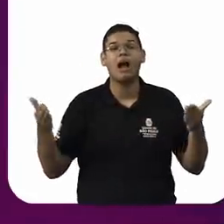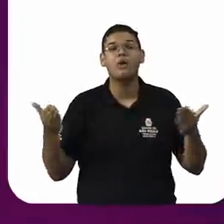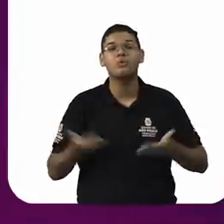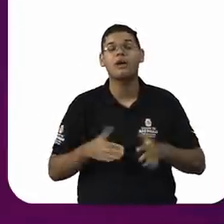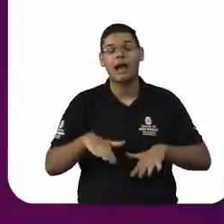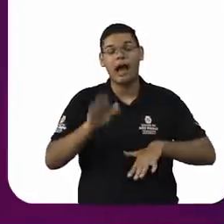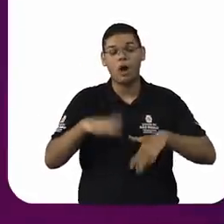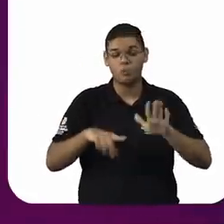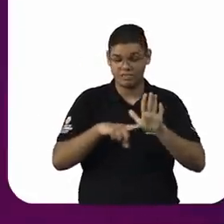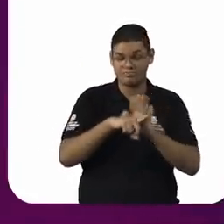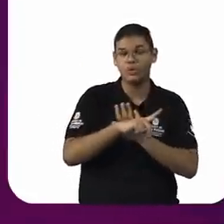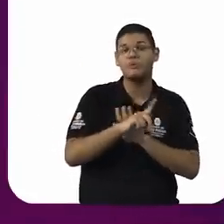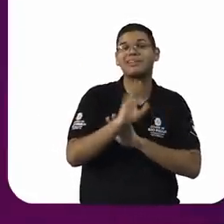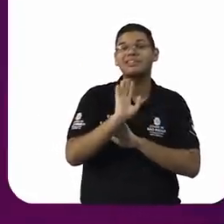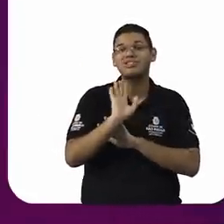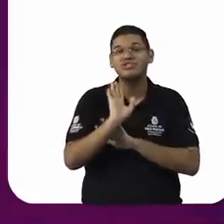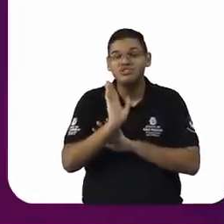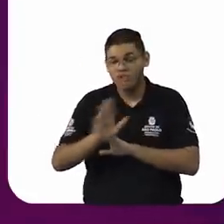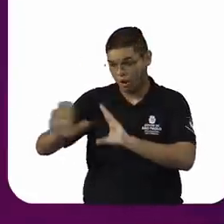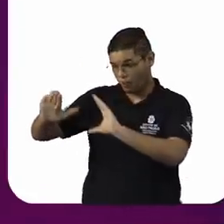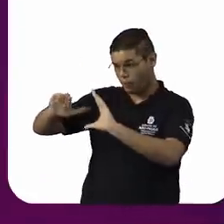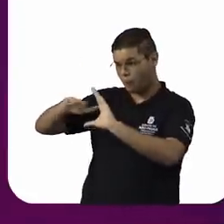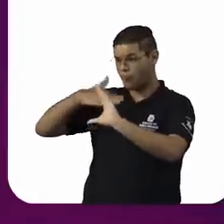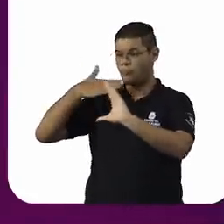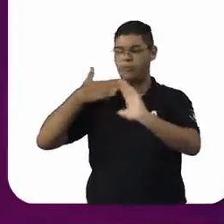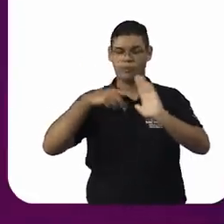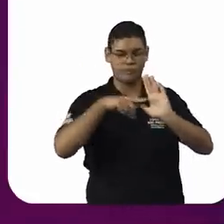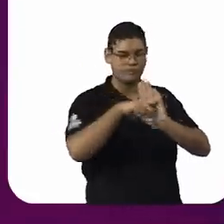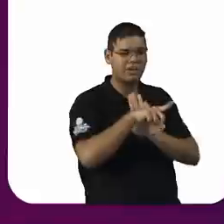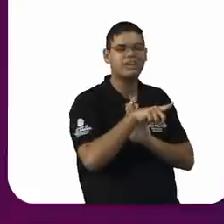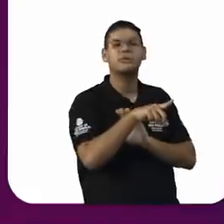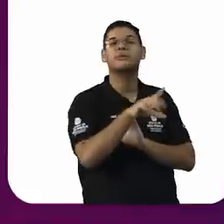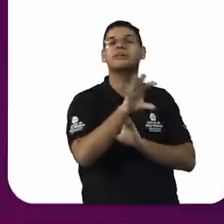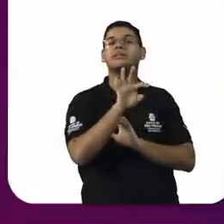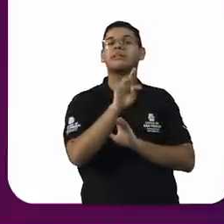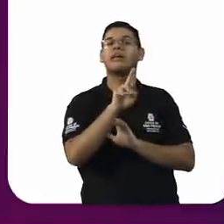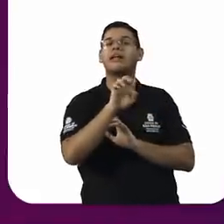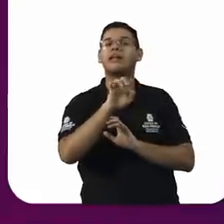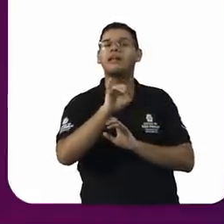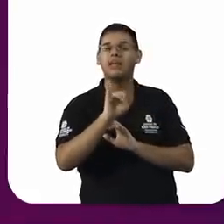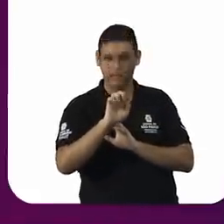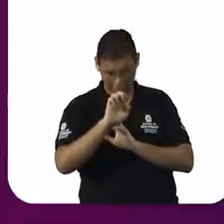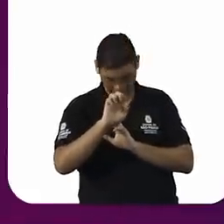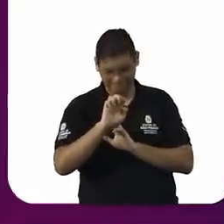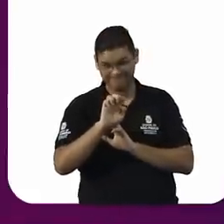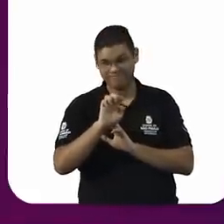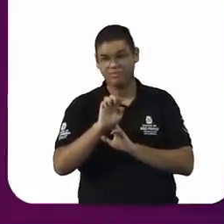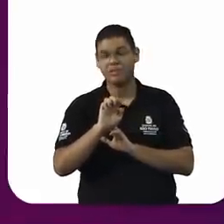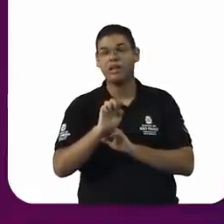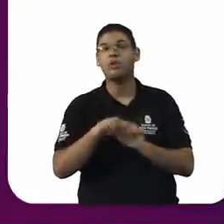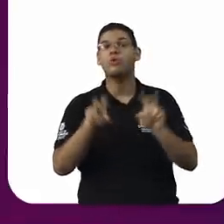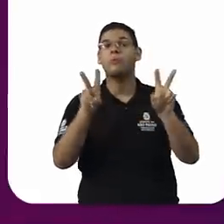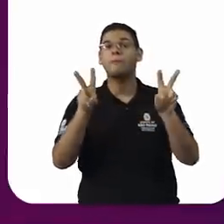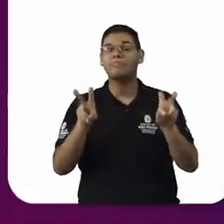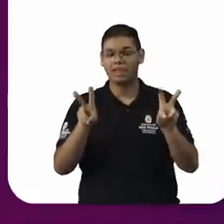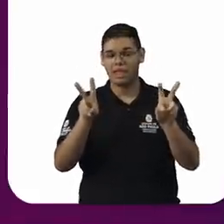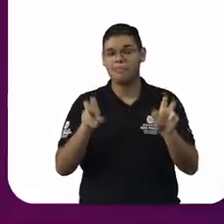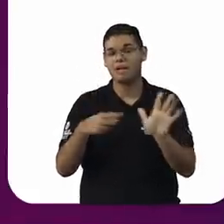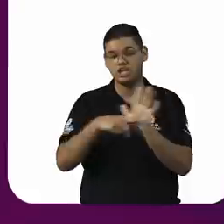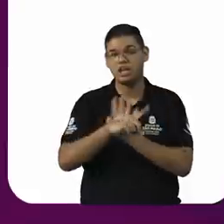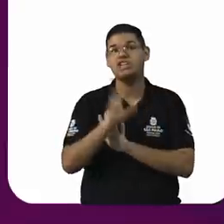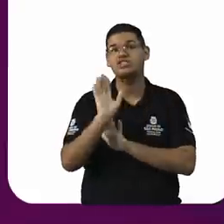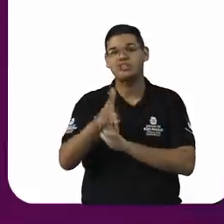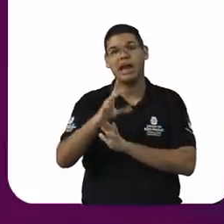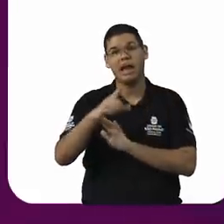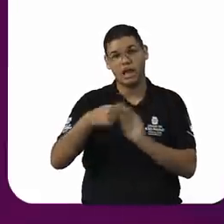algumas perguntas que foram enviadas para os servidores e servidoras do TRE no quiz aplicado sobre os temas que estão sendo abordados nesses três